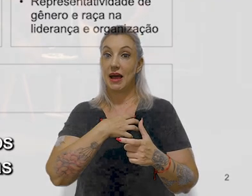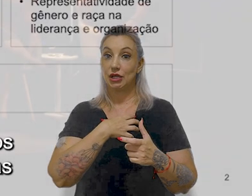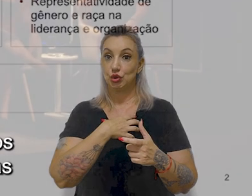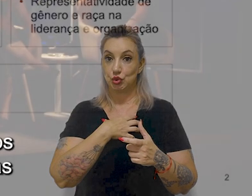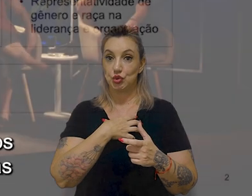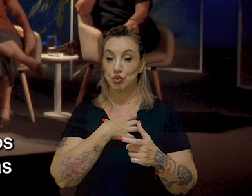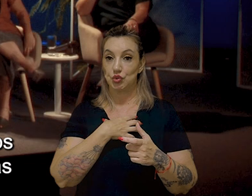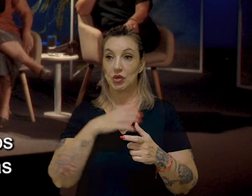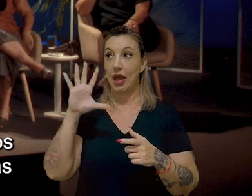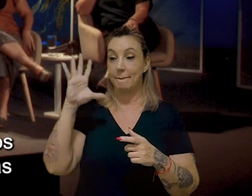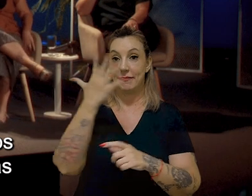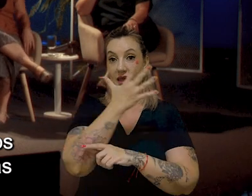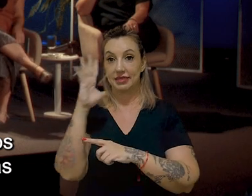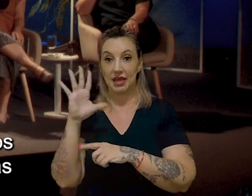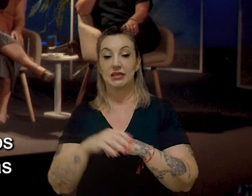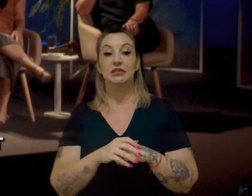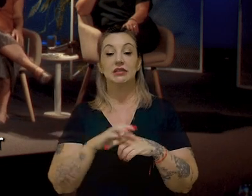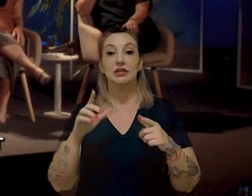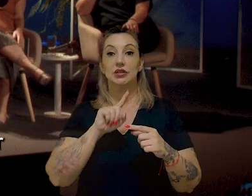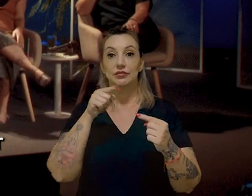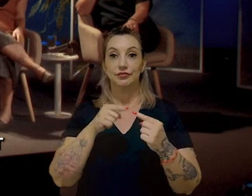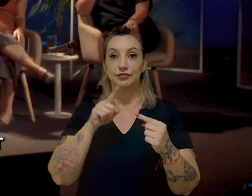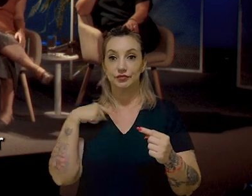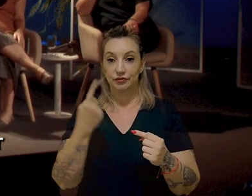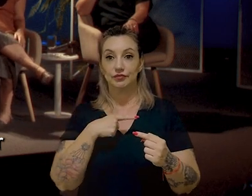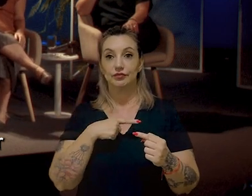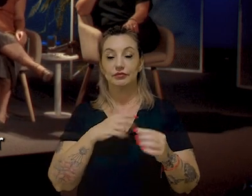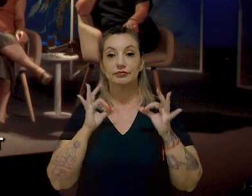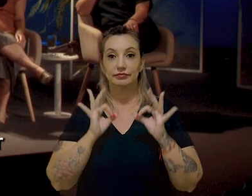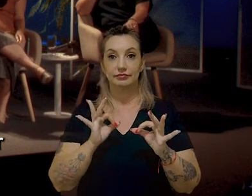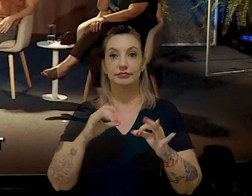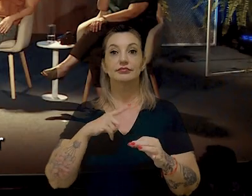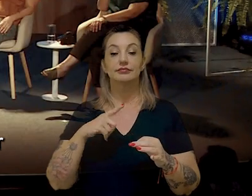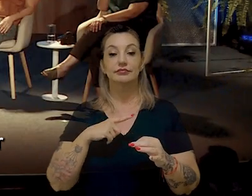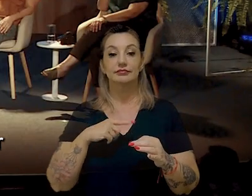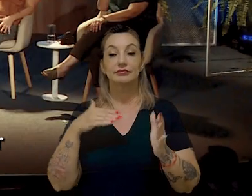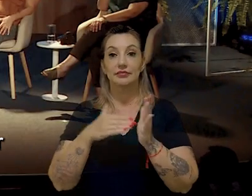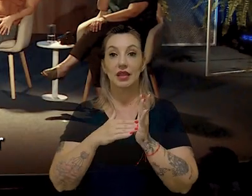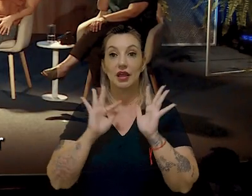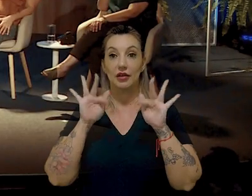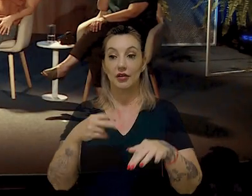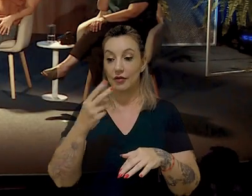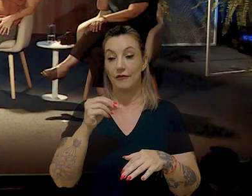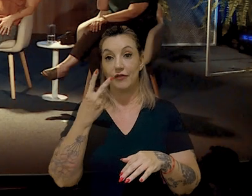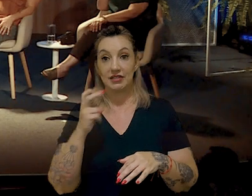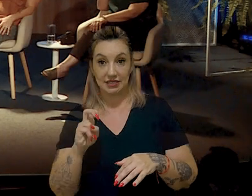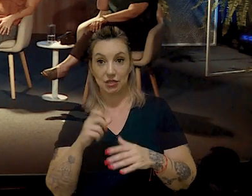ambientais. E uma das metas com as quais nós comprometemos é ter, até o final de 2025,